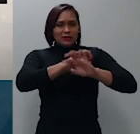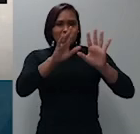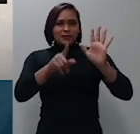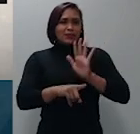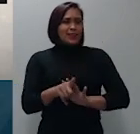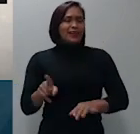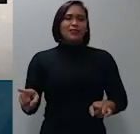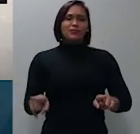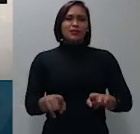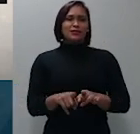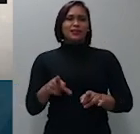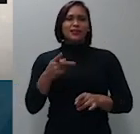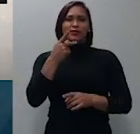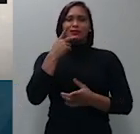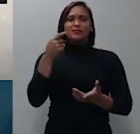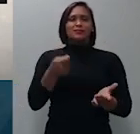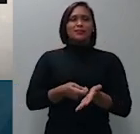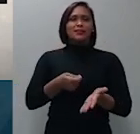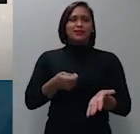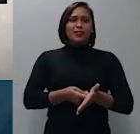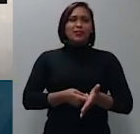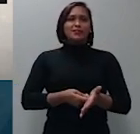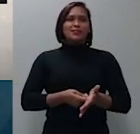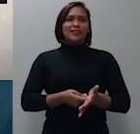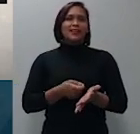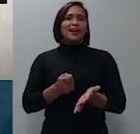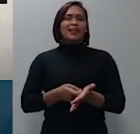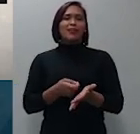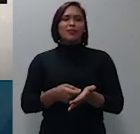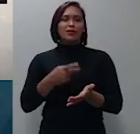pagamento dos créditos trabalhistas e essa é a questão